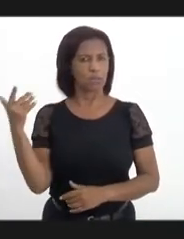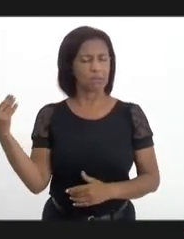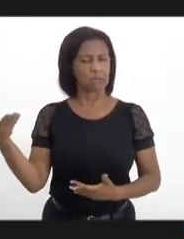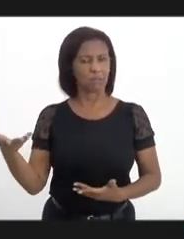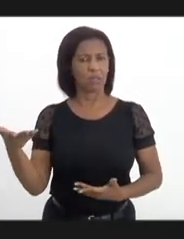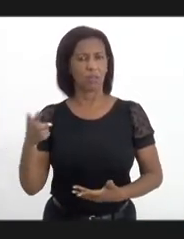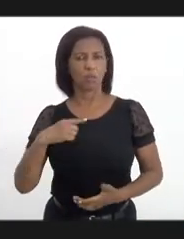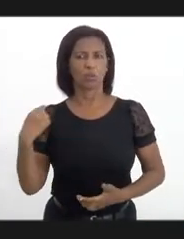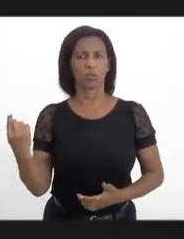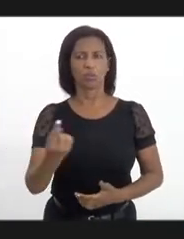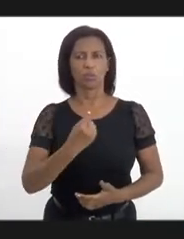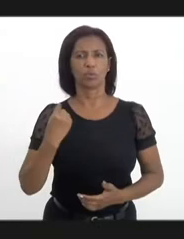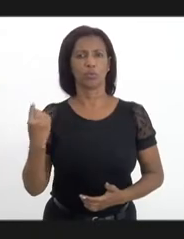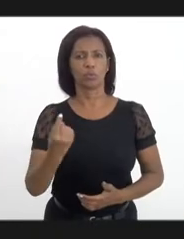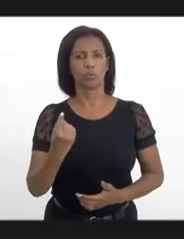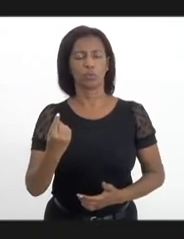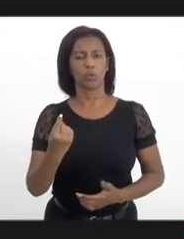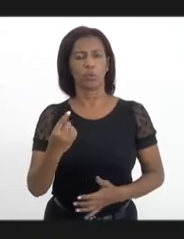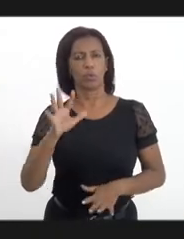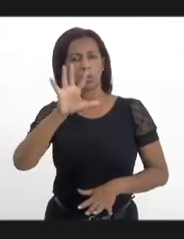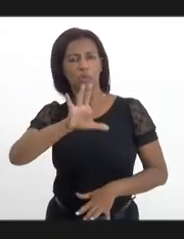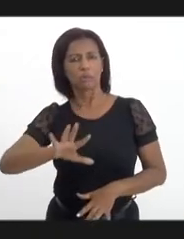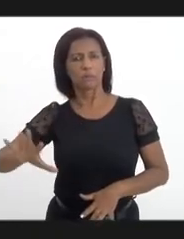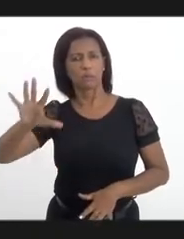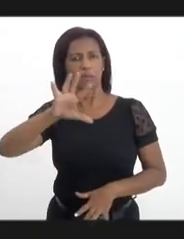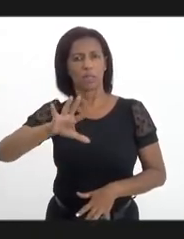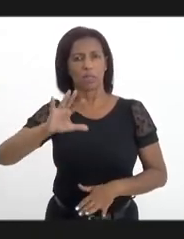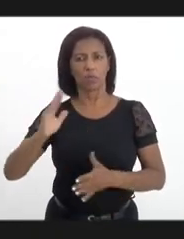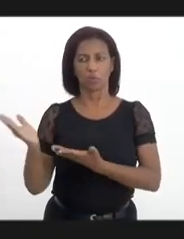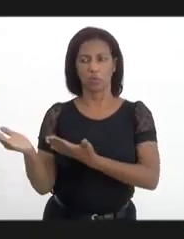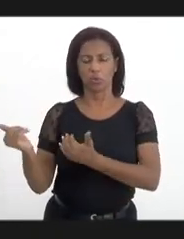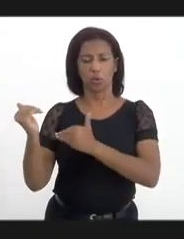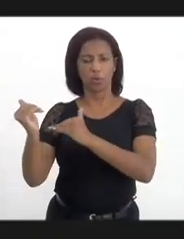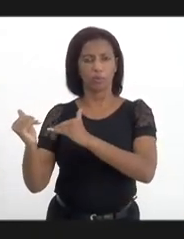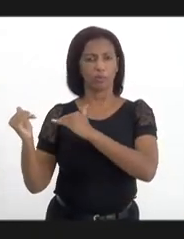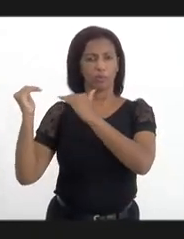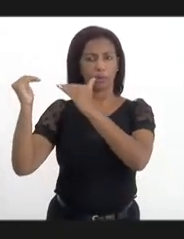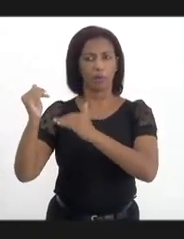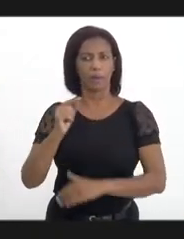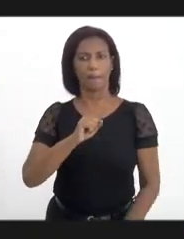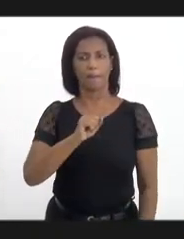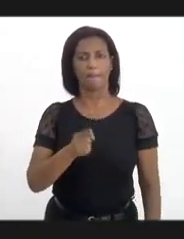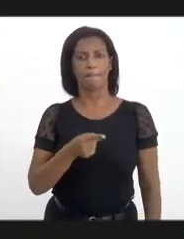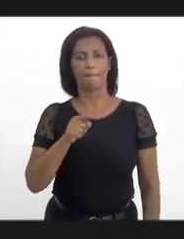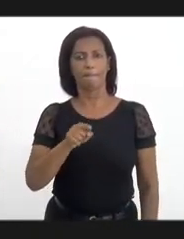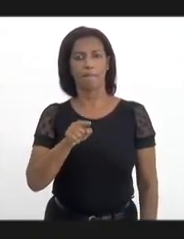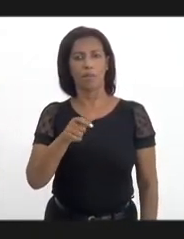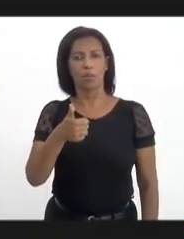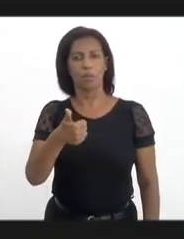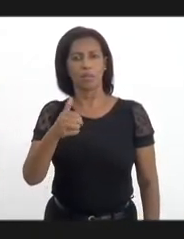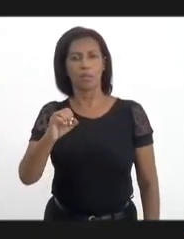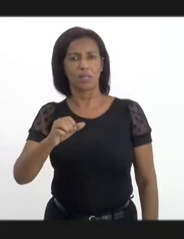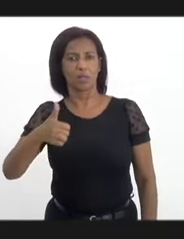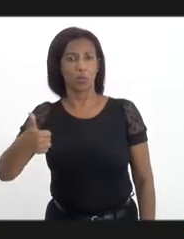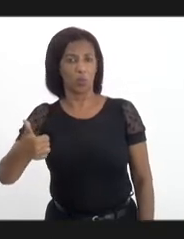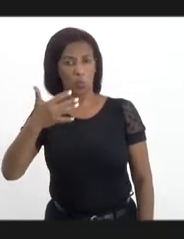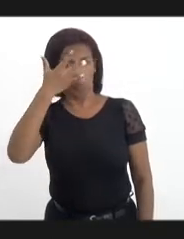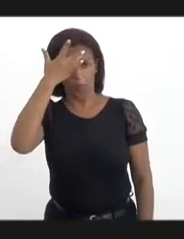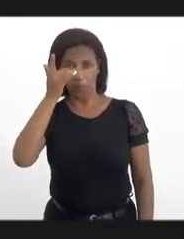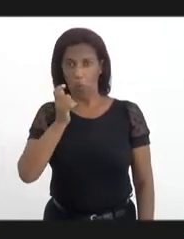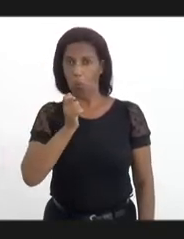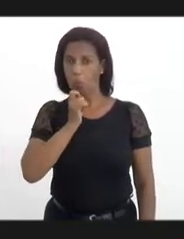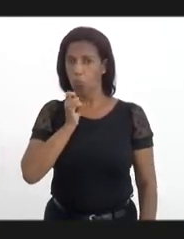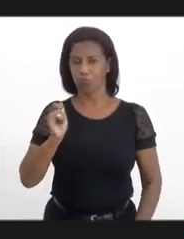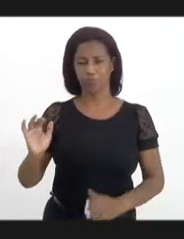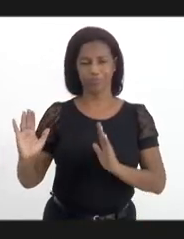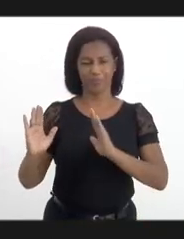Hoje nós temos na nossa rede de homens adultos 1.101 dependentes dos abrigados, então